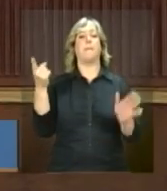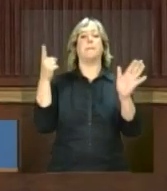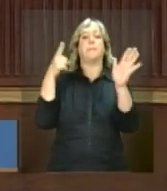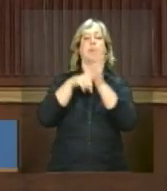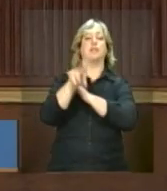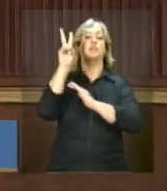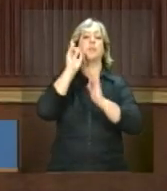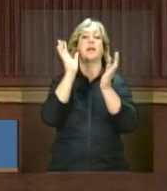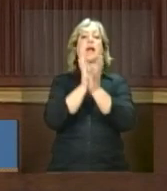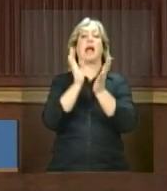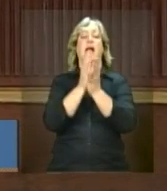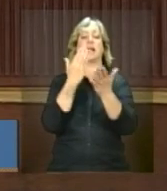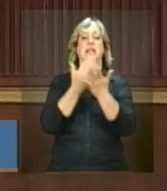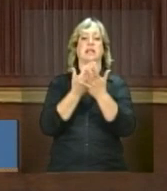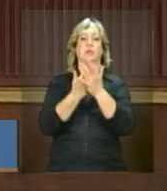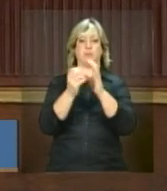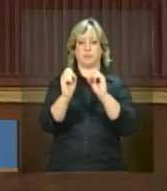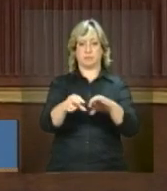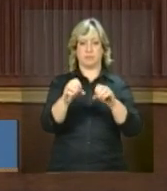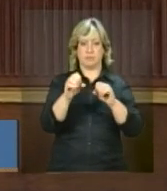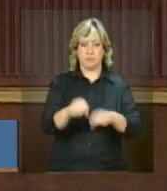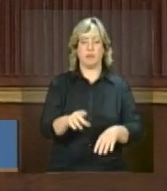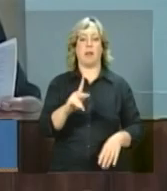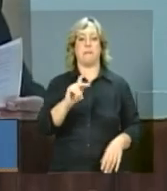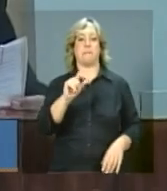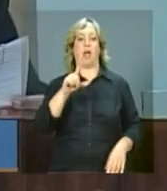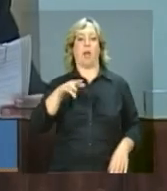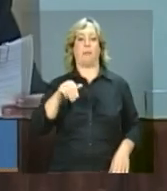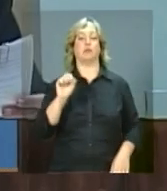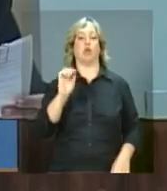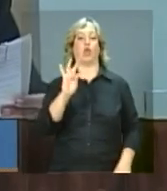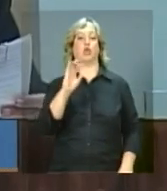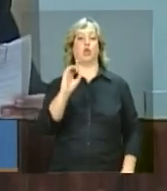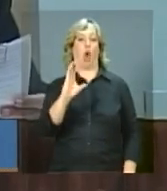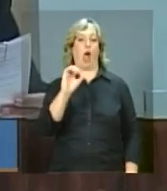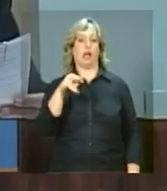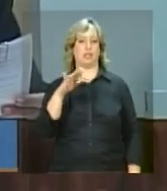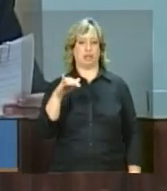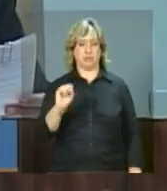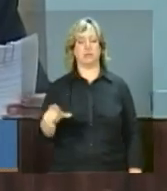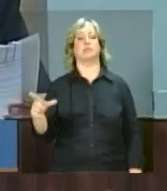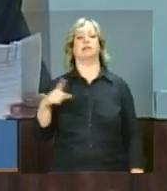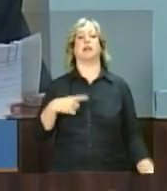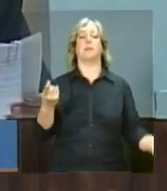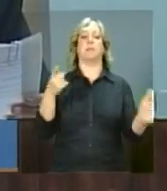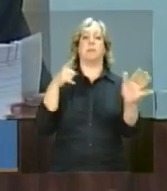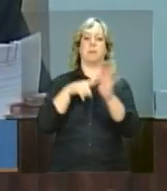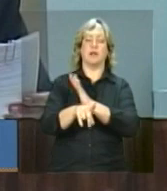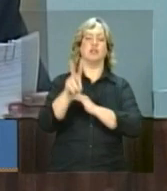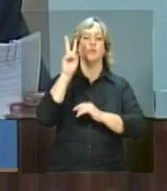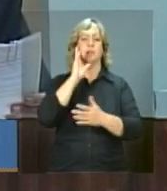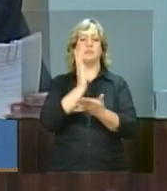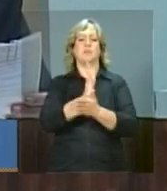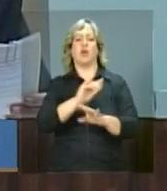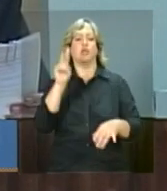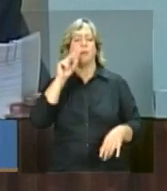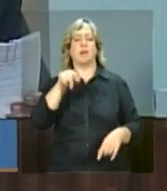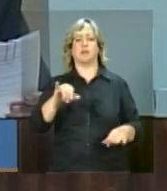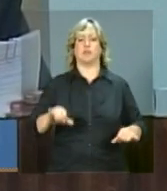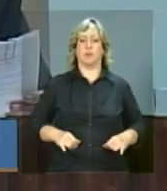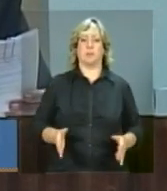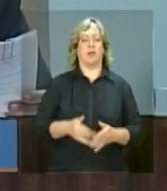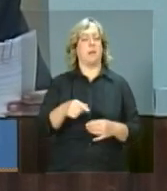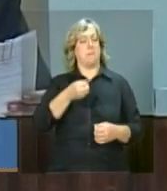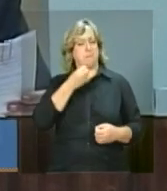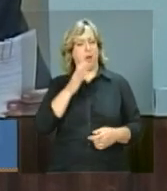educação. Pergunta de setas, de Palmas Tocantins. Ações de redidicação da pobreza são sempre excelentes